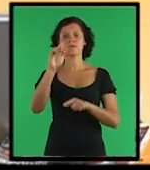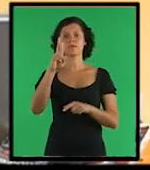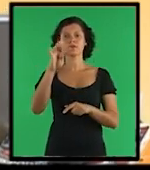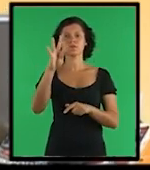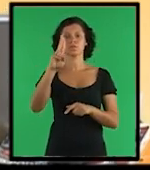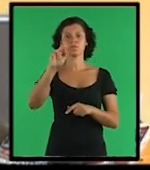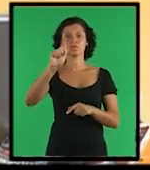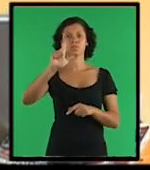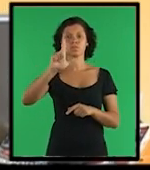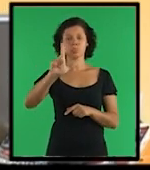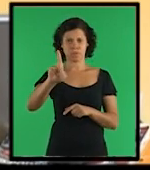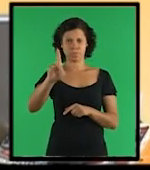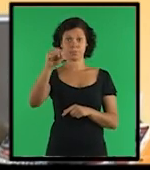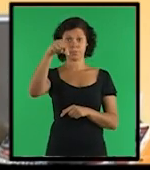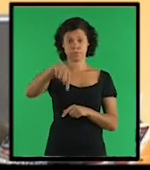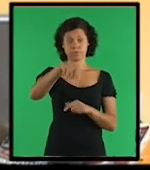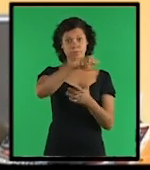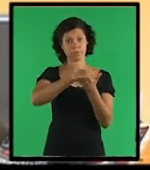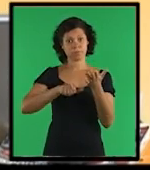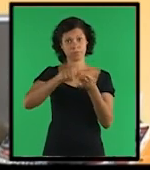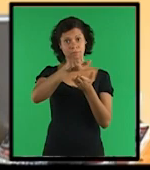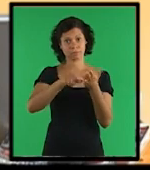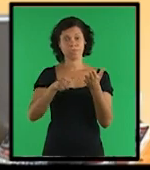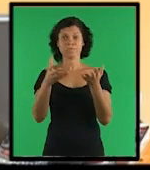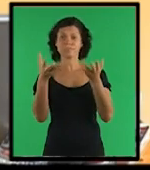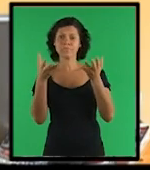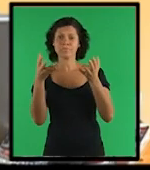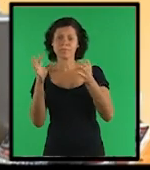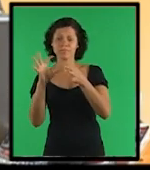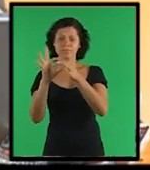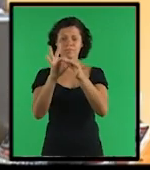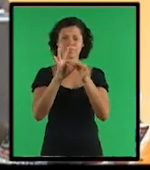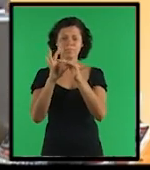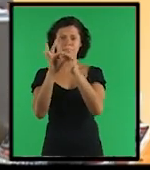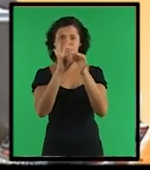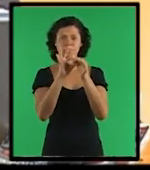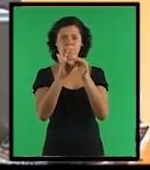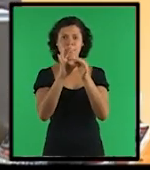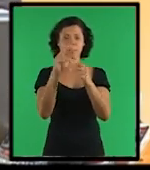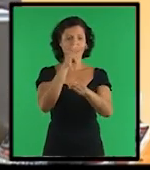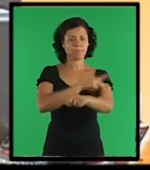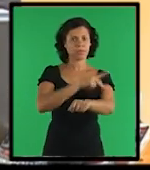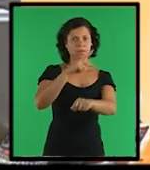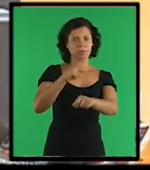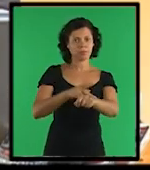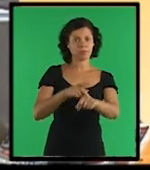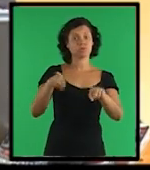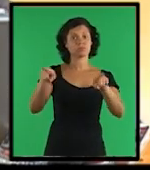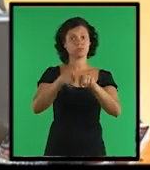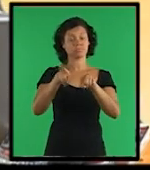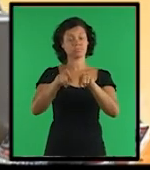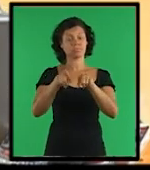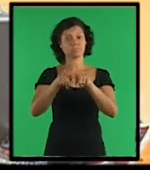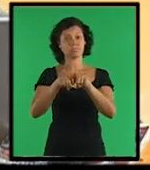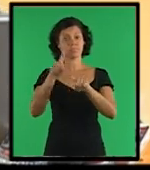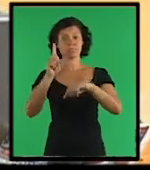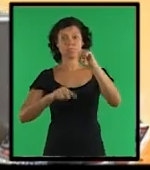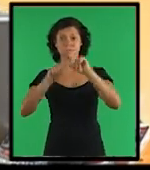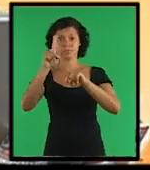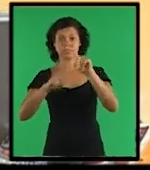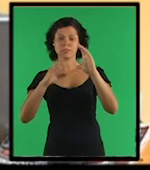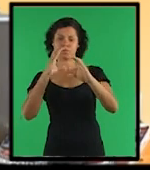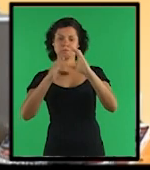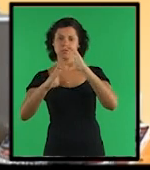nesse capítulo, nossa intenção será articular ações pedagógicas utilizando instrumentos de comunicação que compreendem